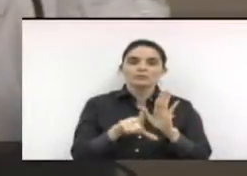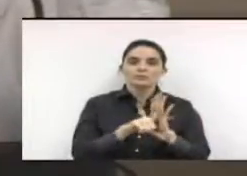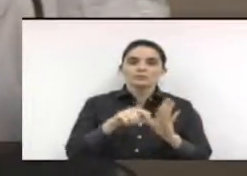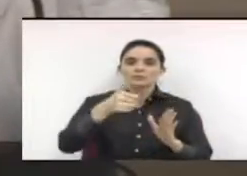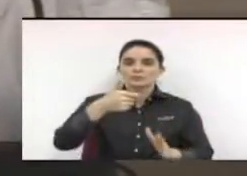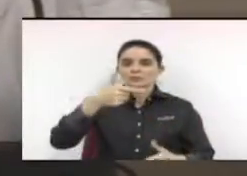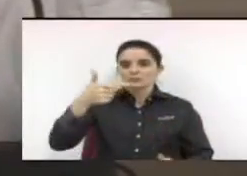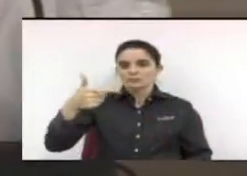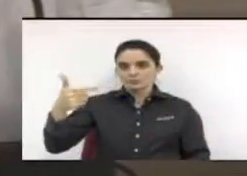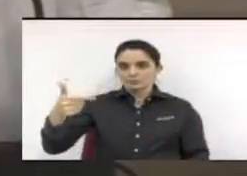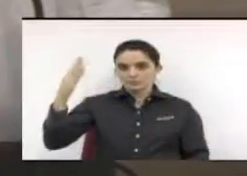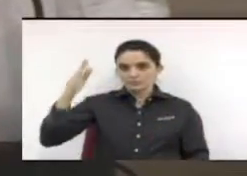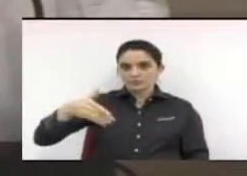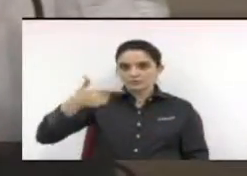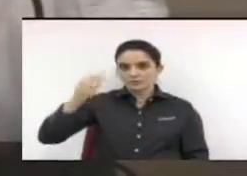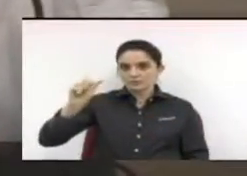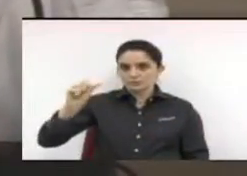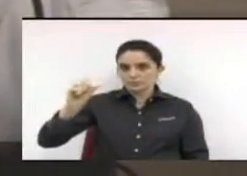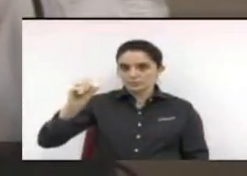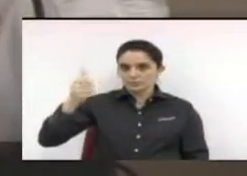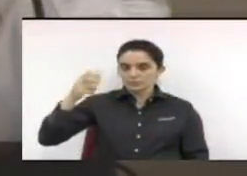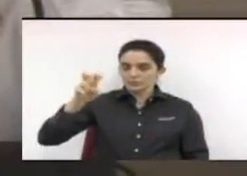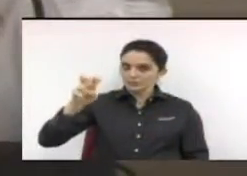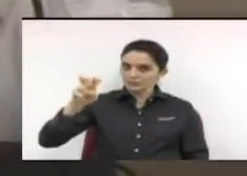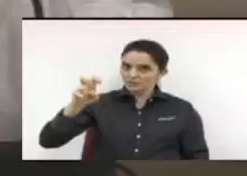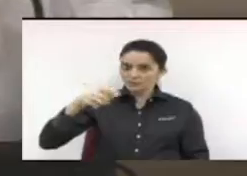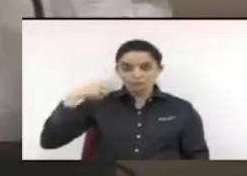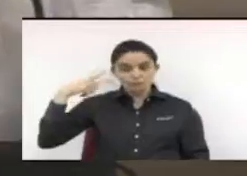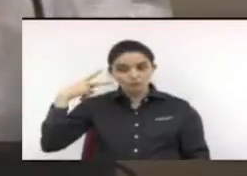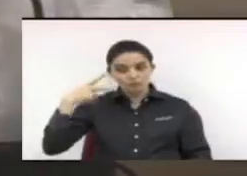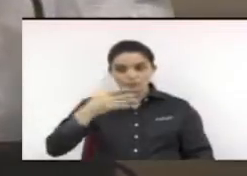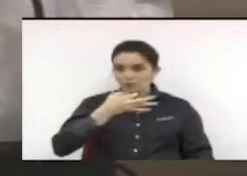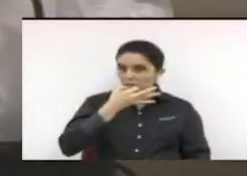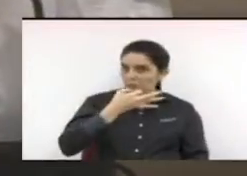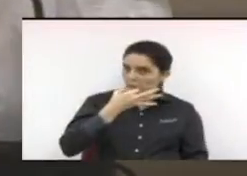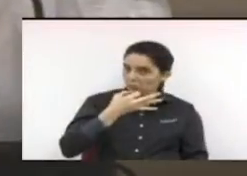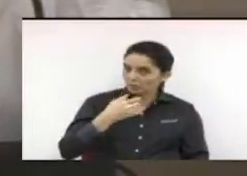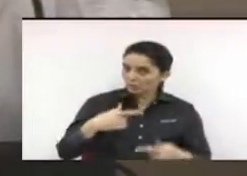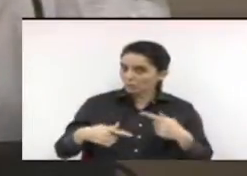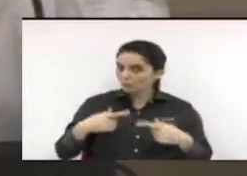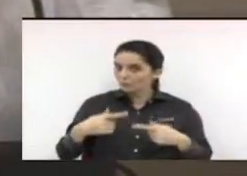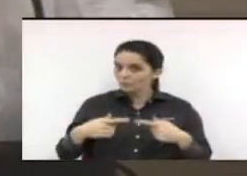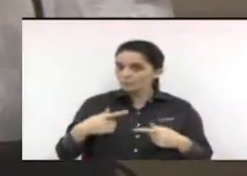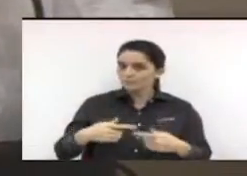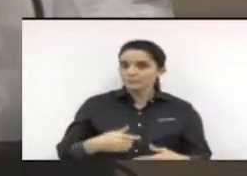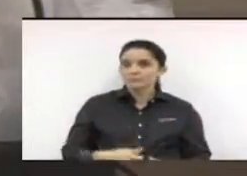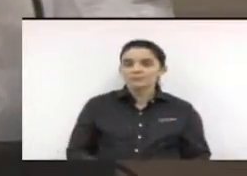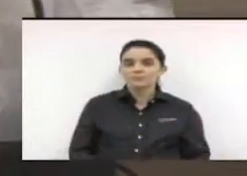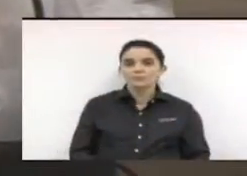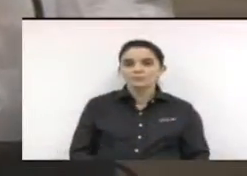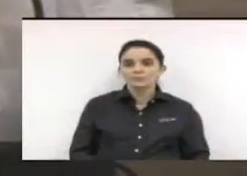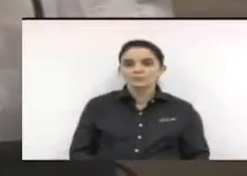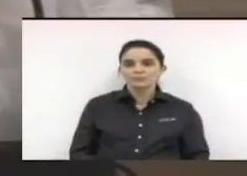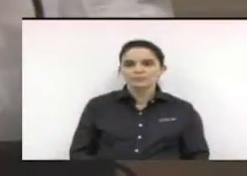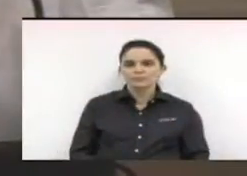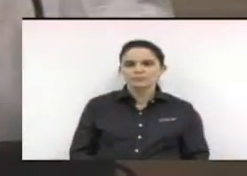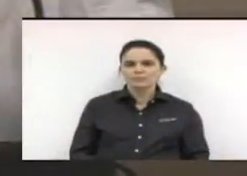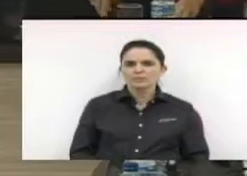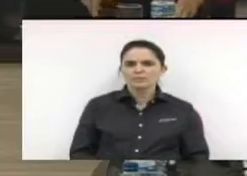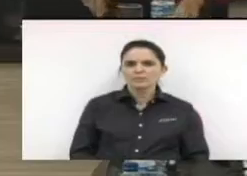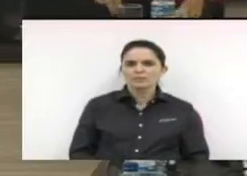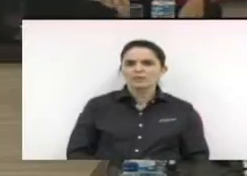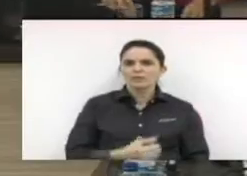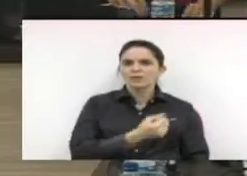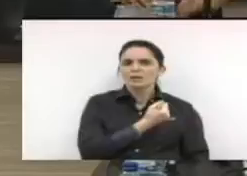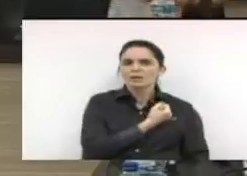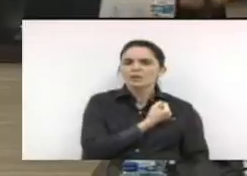barra 2015. Algum vereador deseja discutir? Senhor presidente, qual o número da emenda? Eu